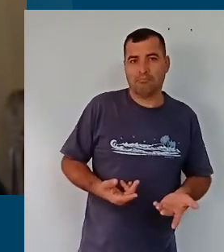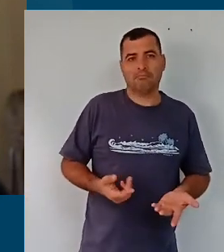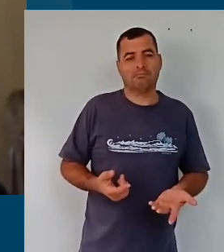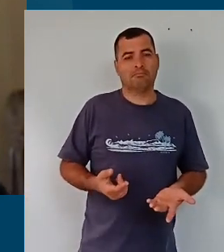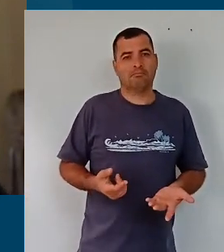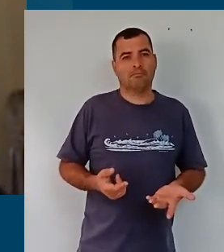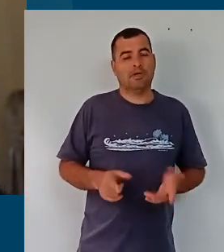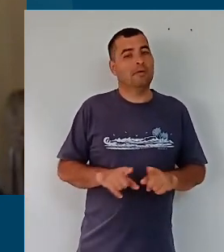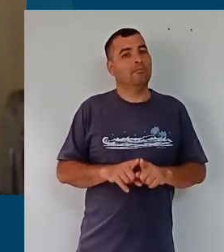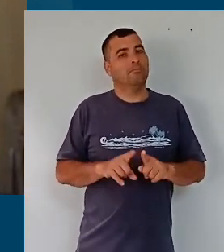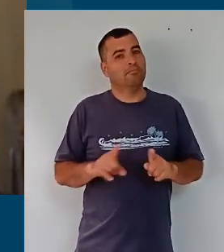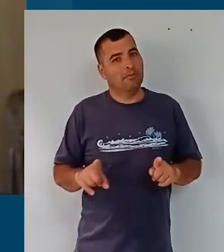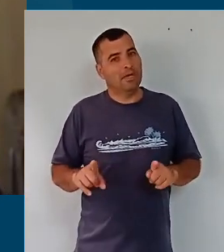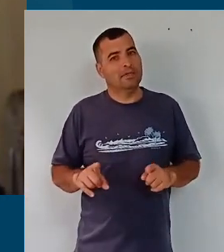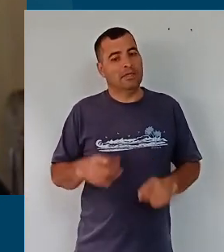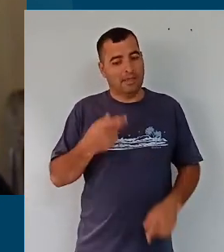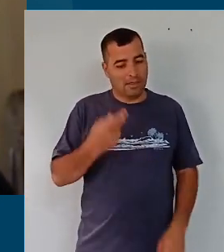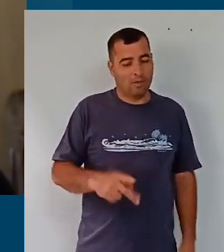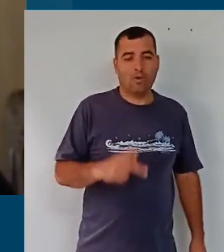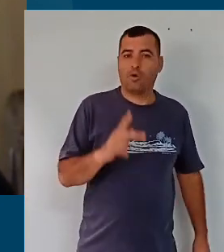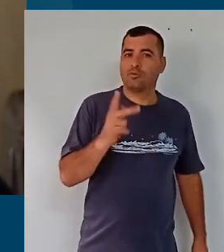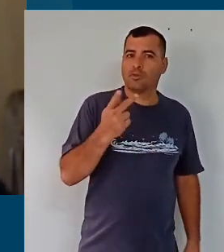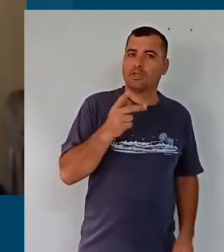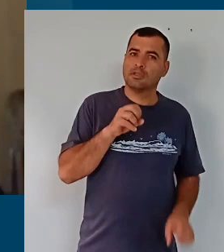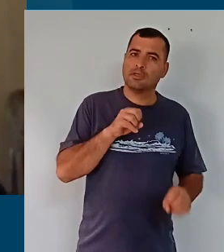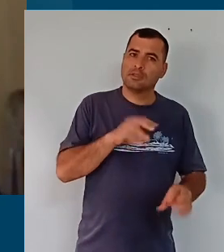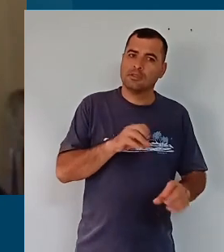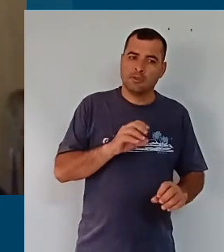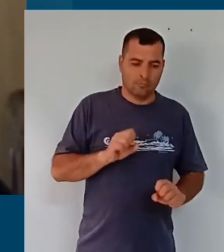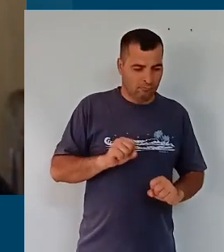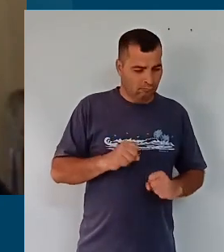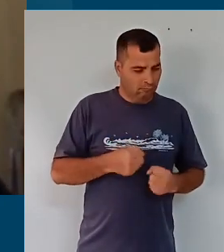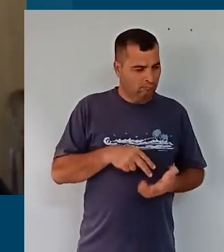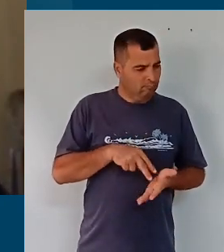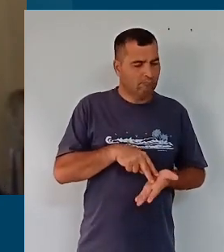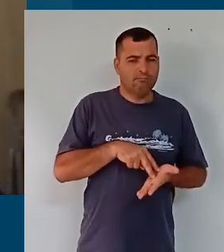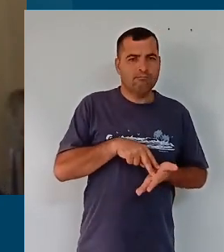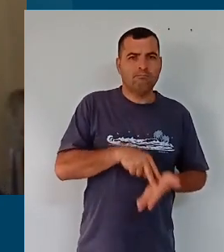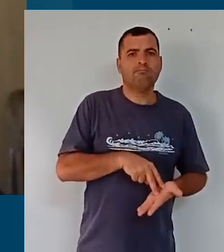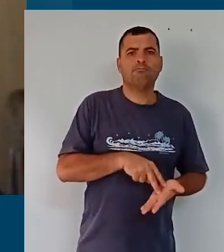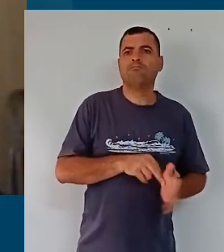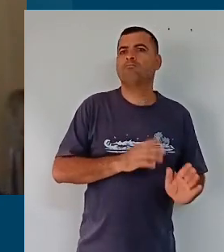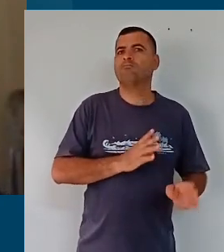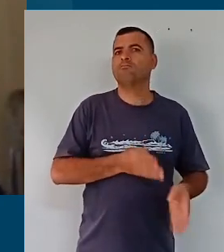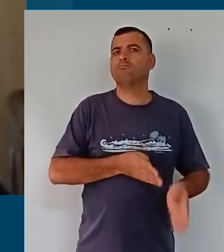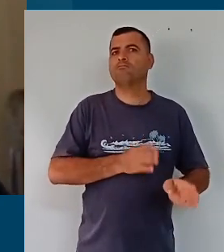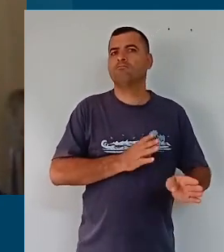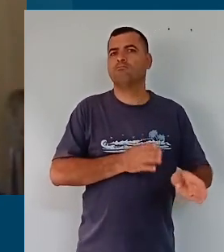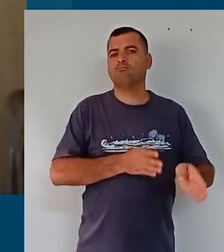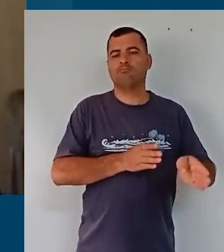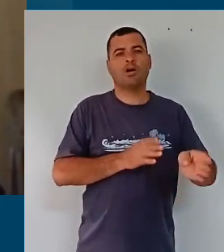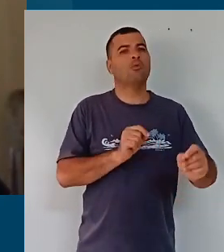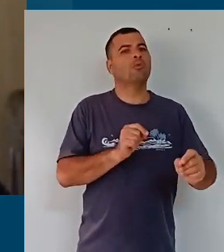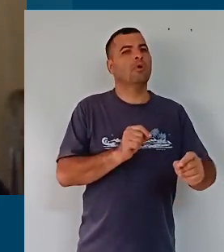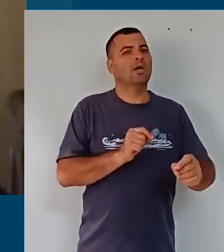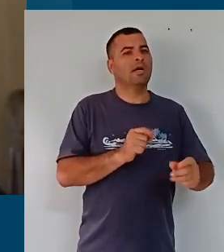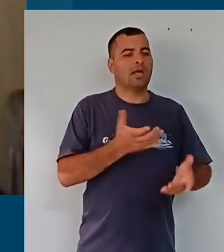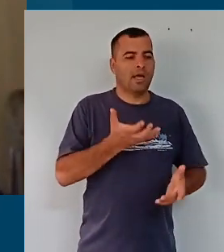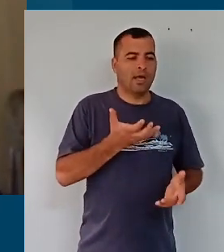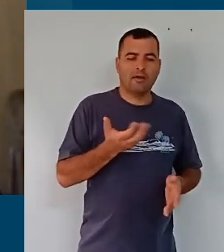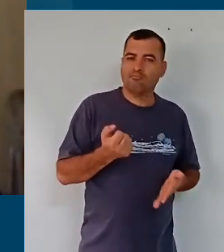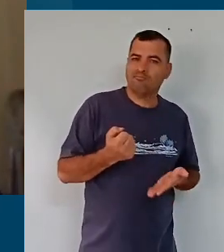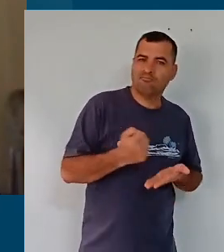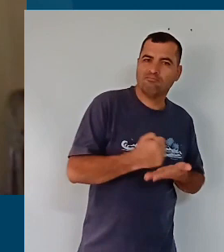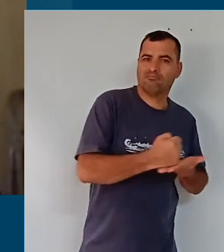e, de alguma forma, a rede municipal de Hortolândia resistiu a esse processo, buscando